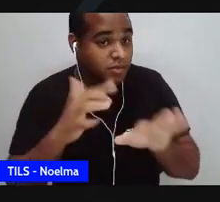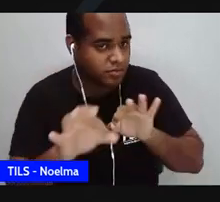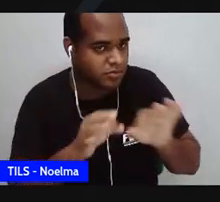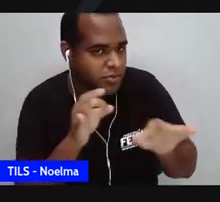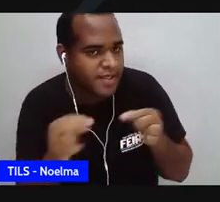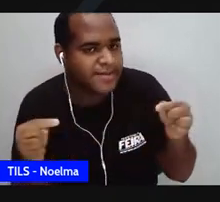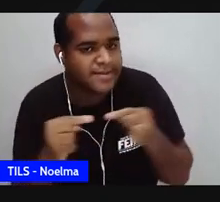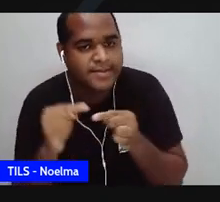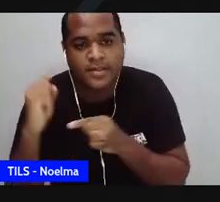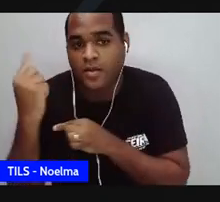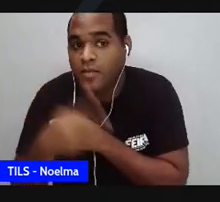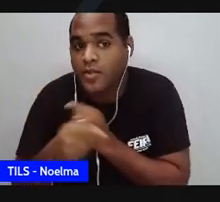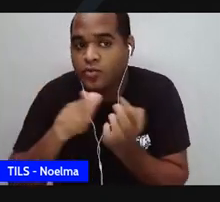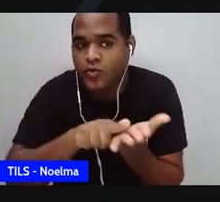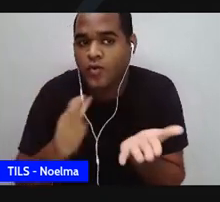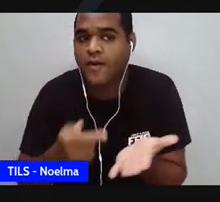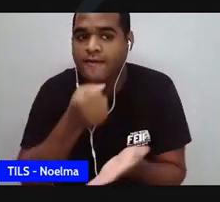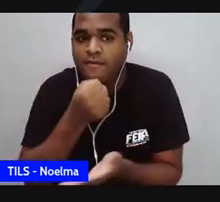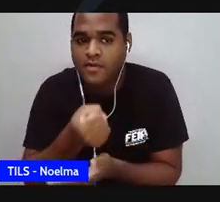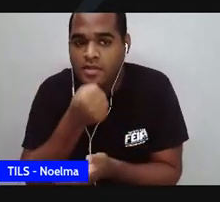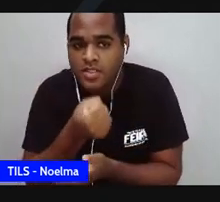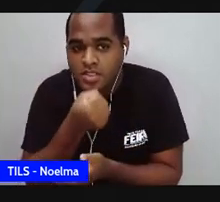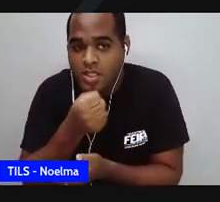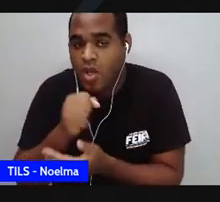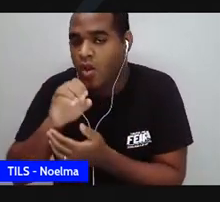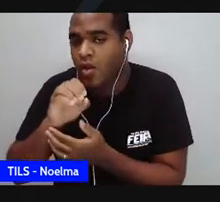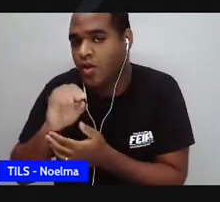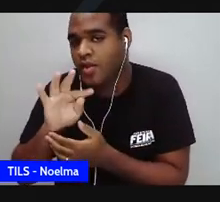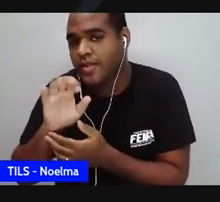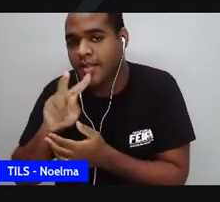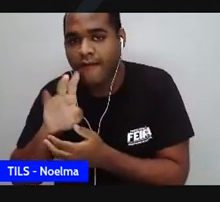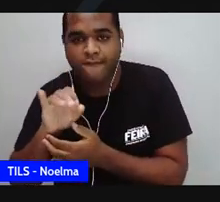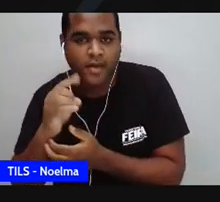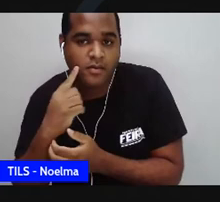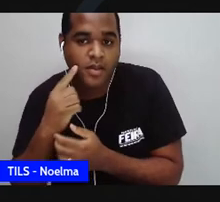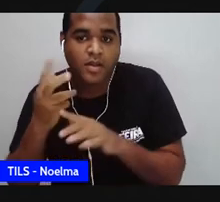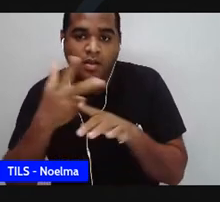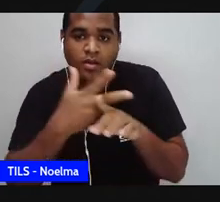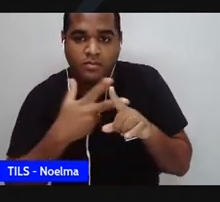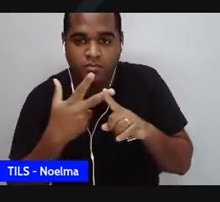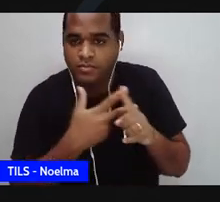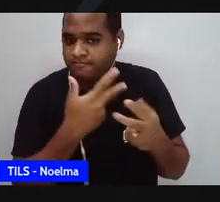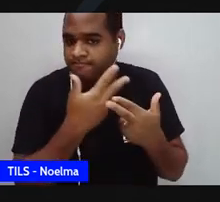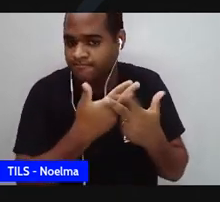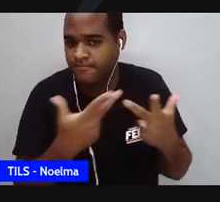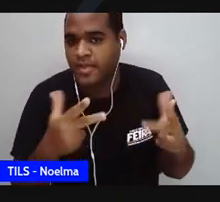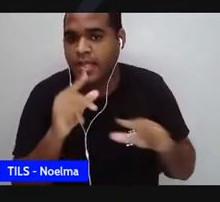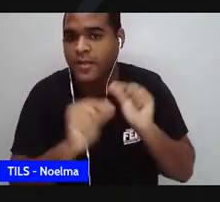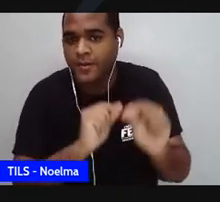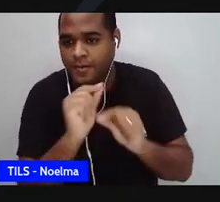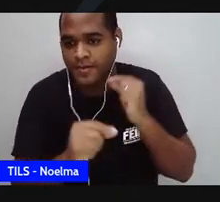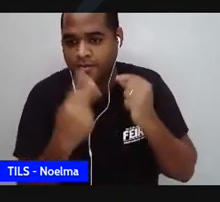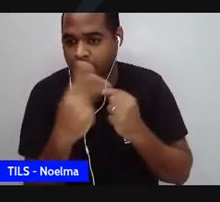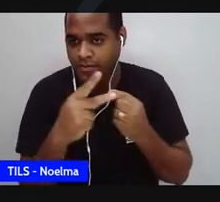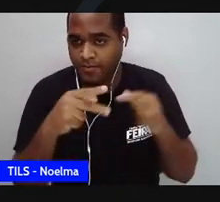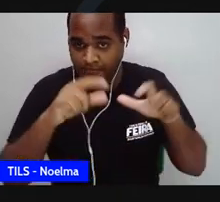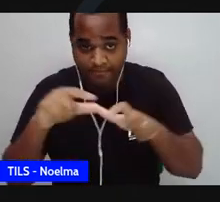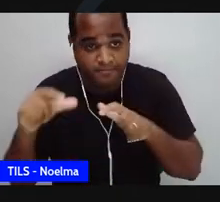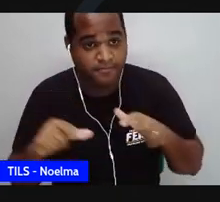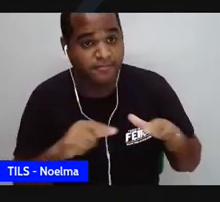governo mandou um jornalista, um jornalista para procurar fazer um registro daquele lugar.